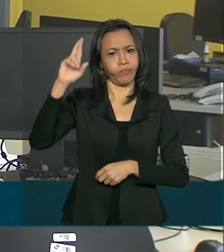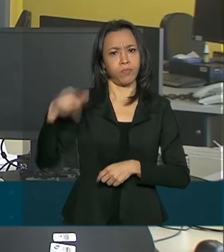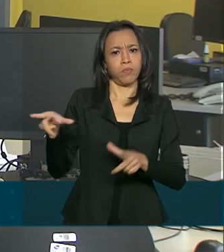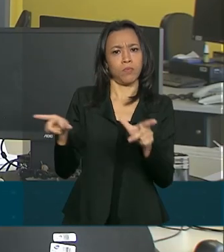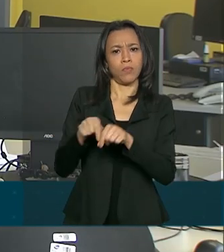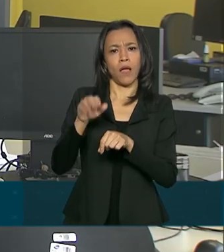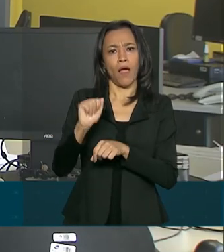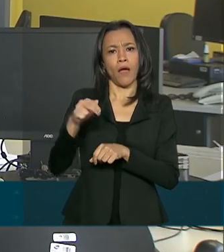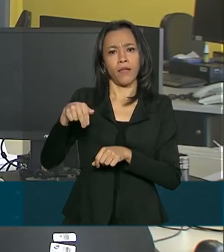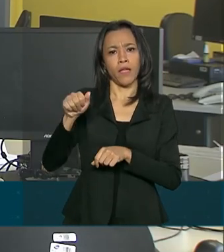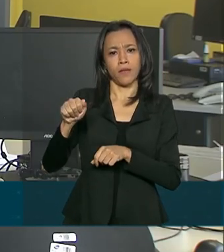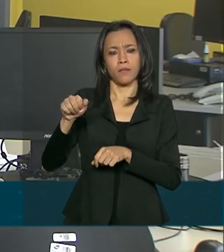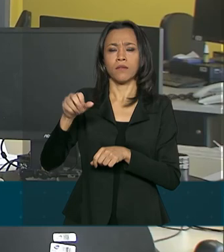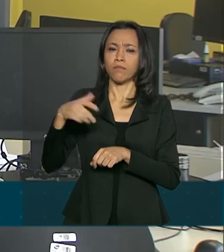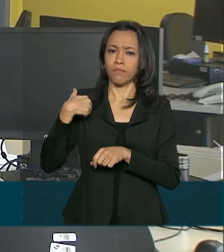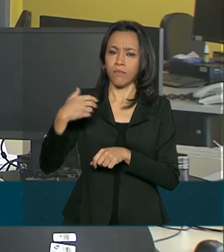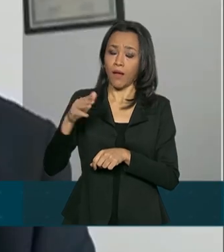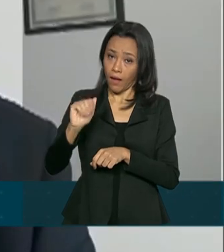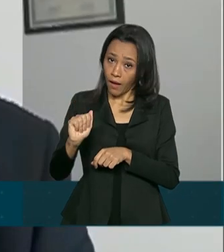sobre essa nova determinação.